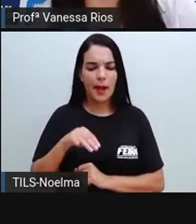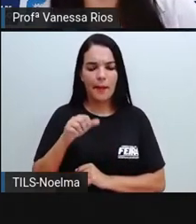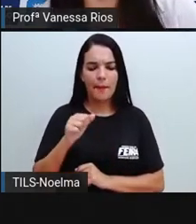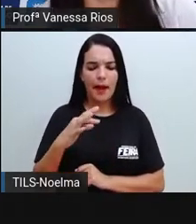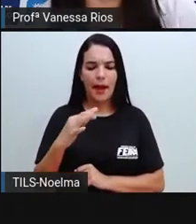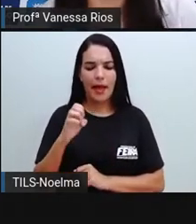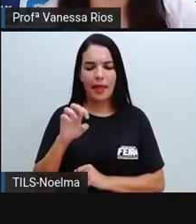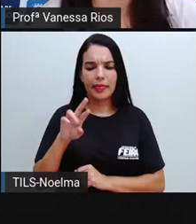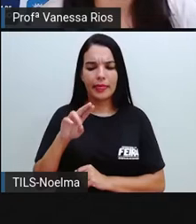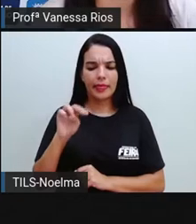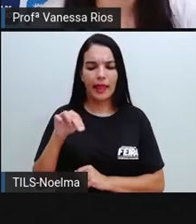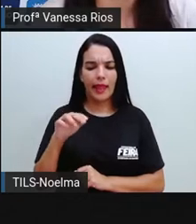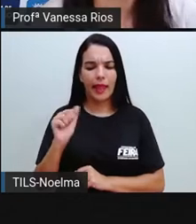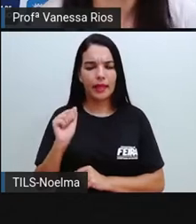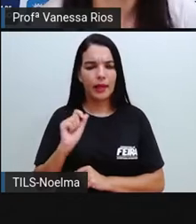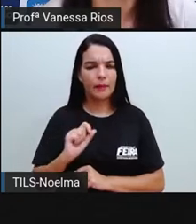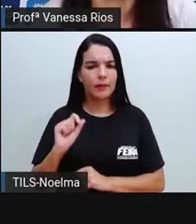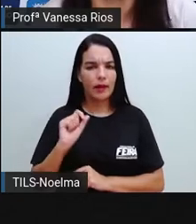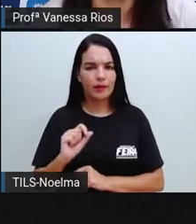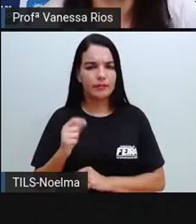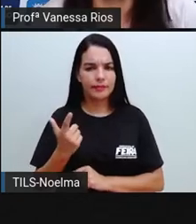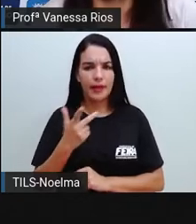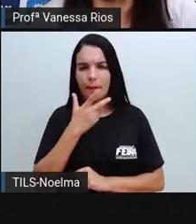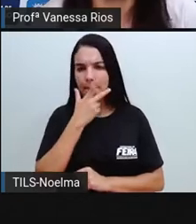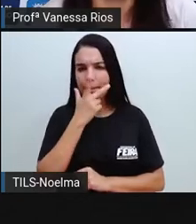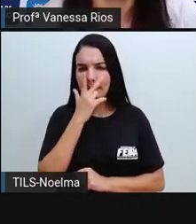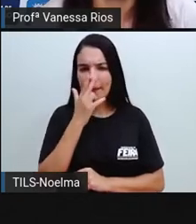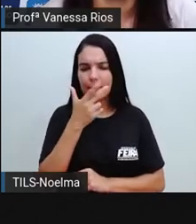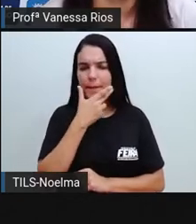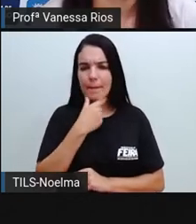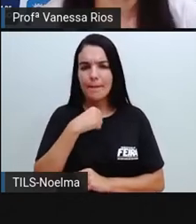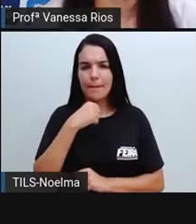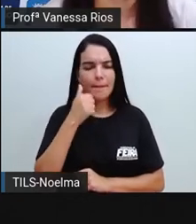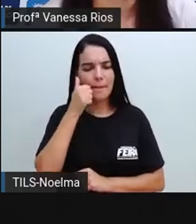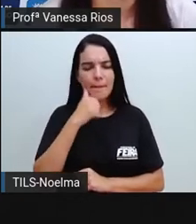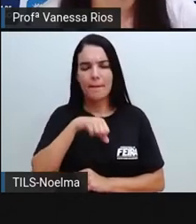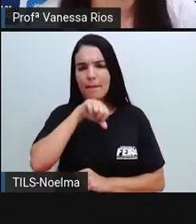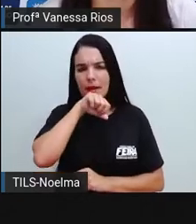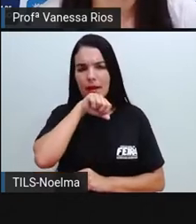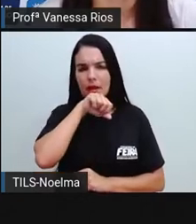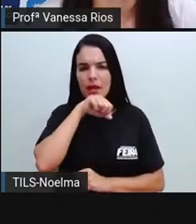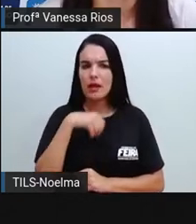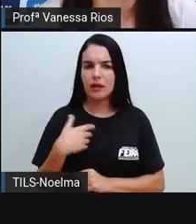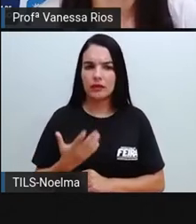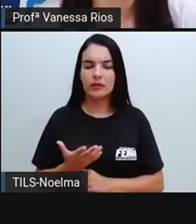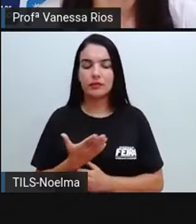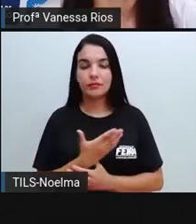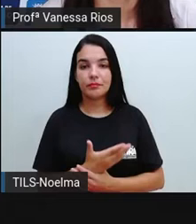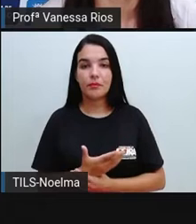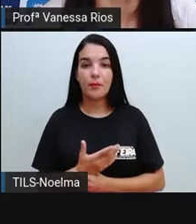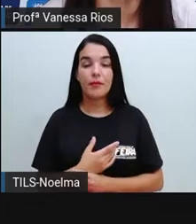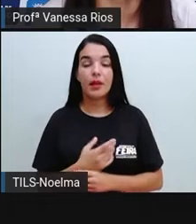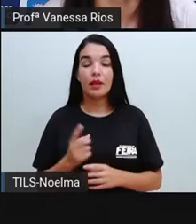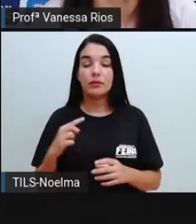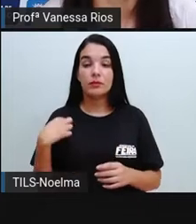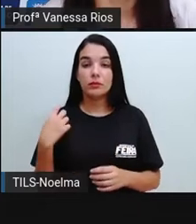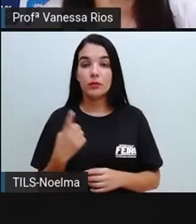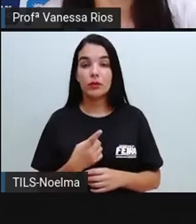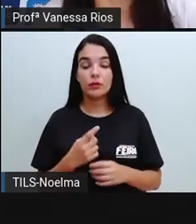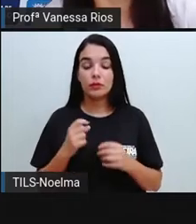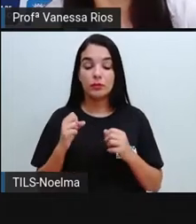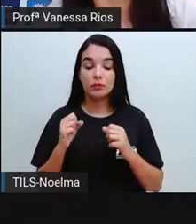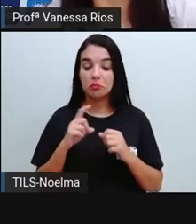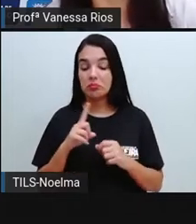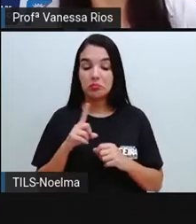a partir disso, a nossa produção textual aconteça, tá bom? Lembrando aí que nós não podemos elaborar perguntas,